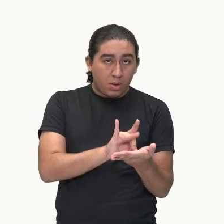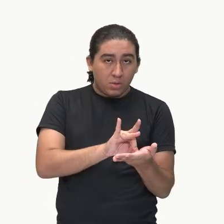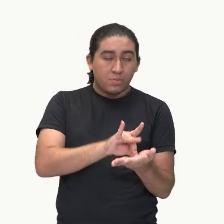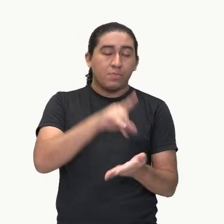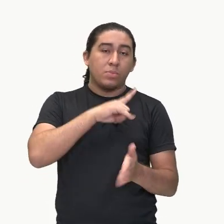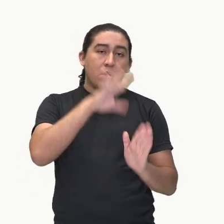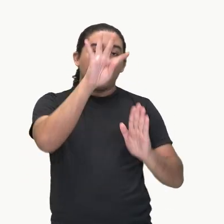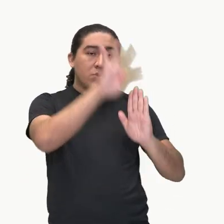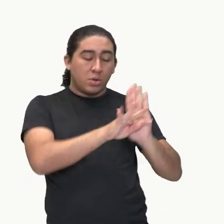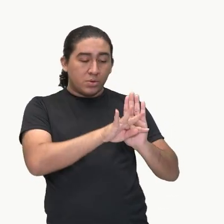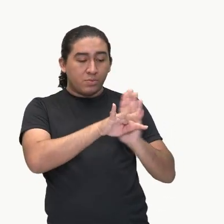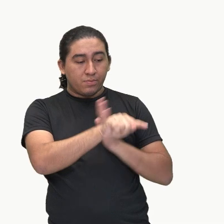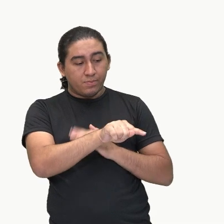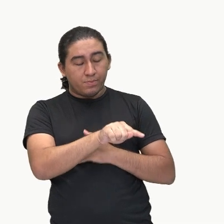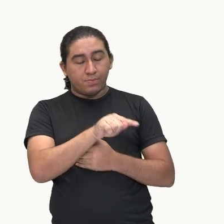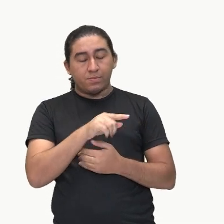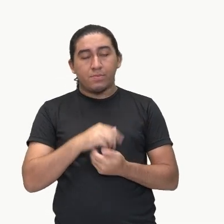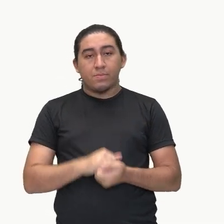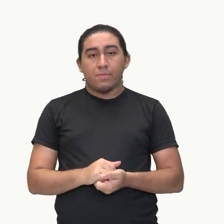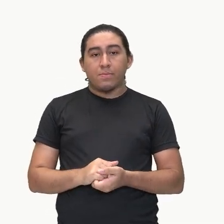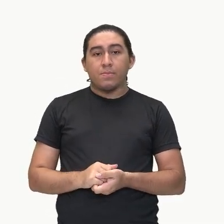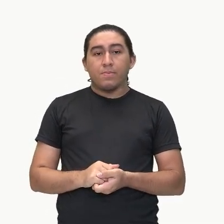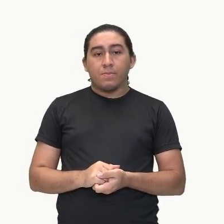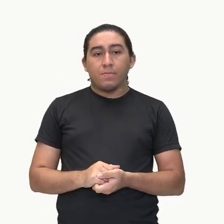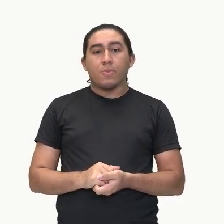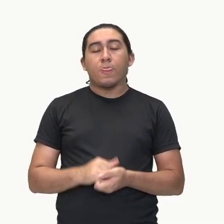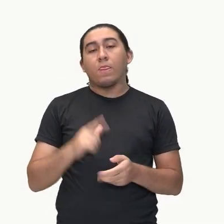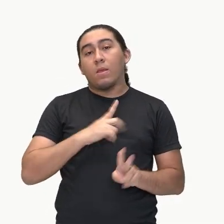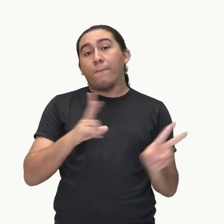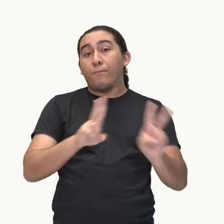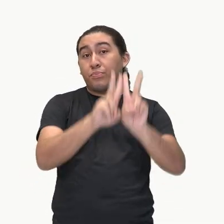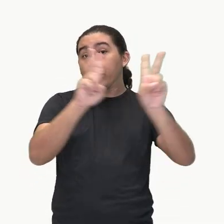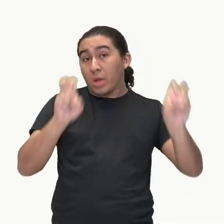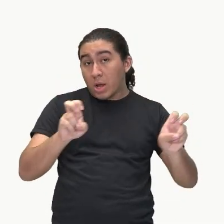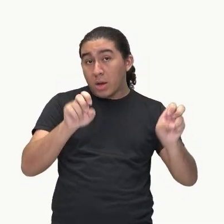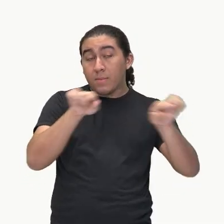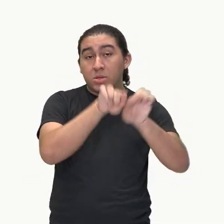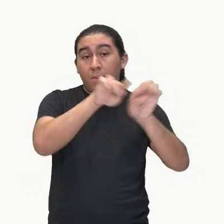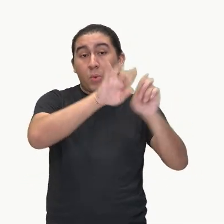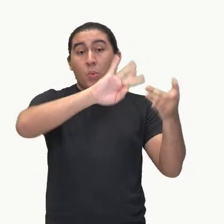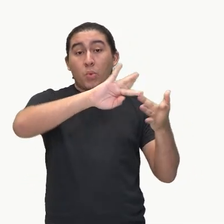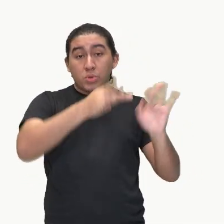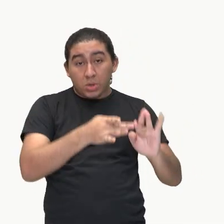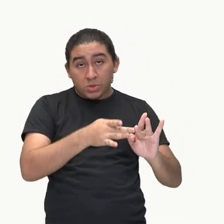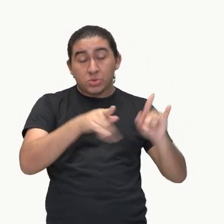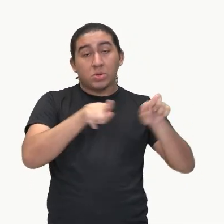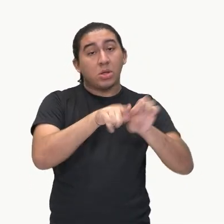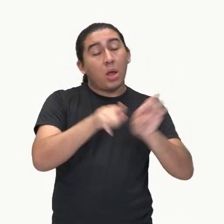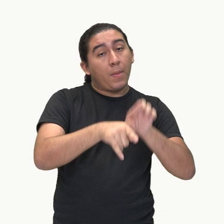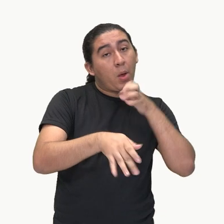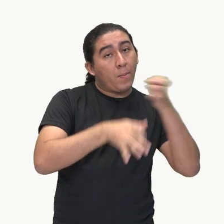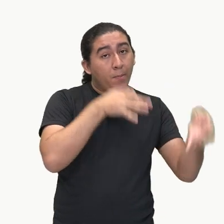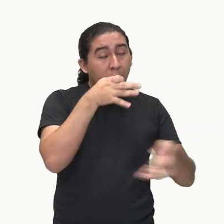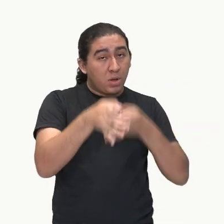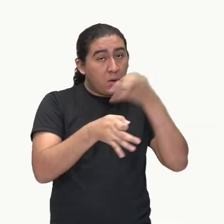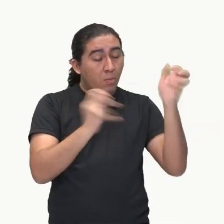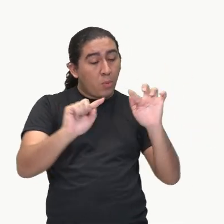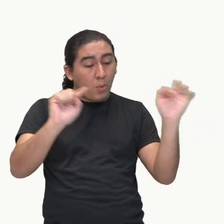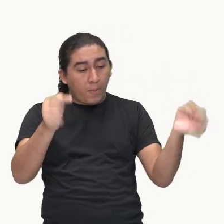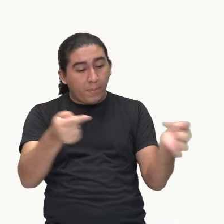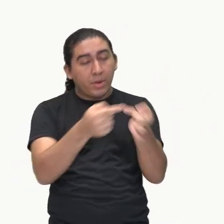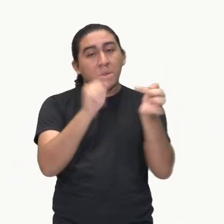dissertativo argumentativo? A apresentação do tema, contextualização do tema e o ponto de vista que é